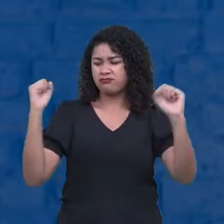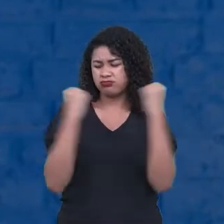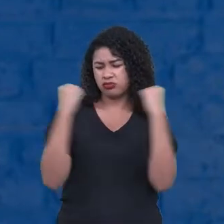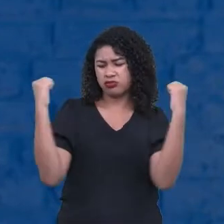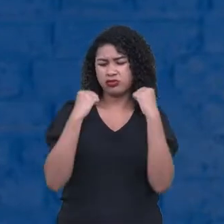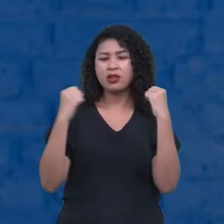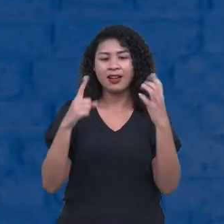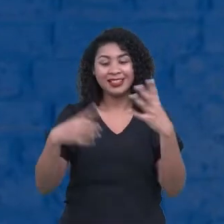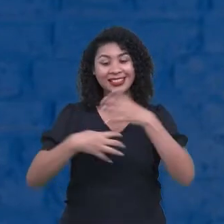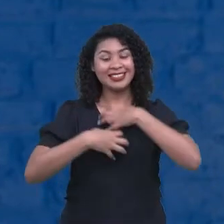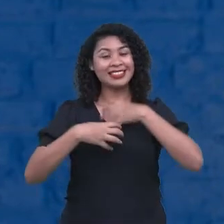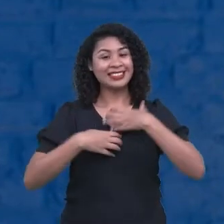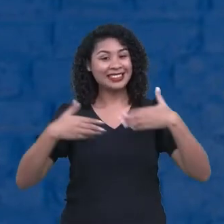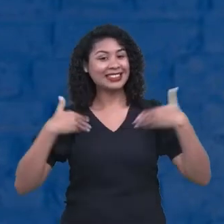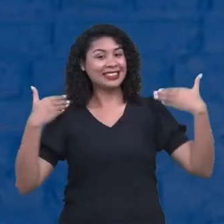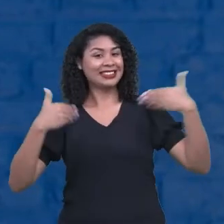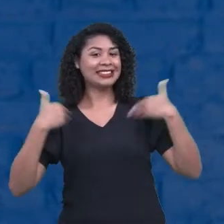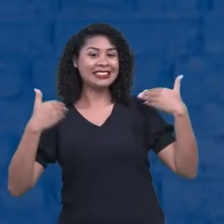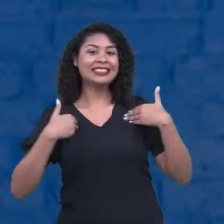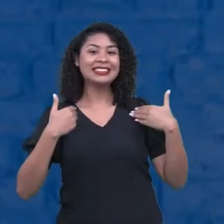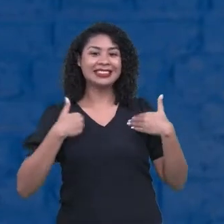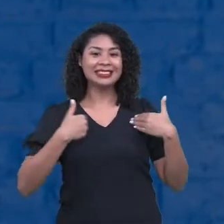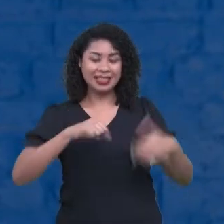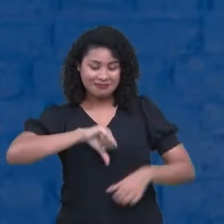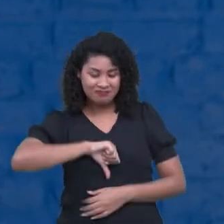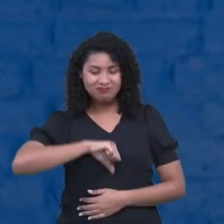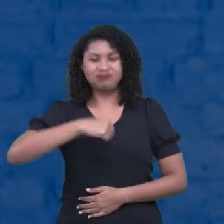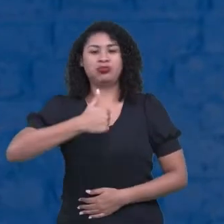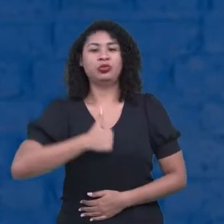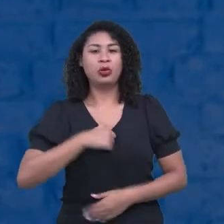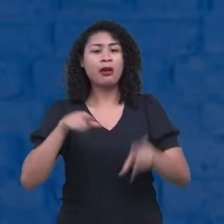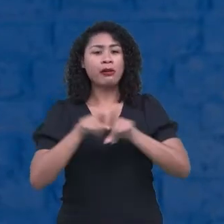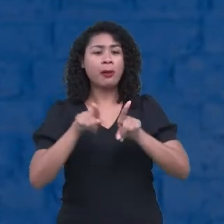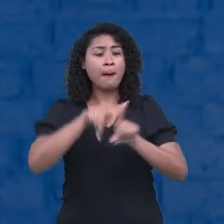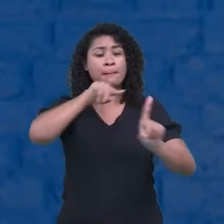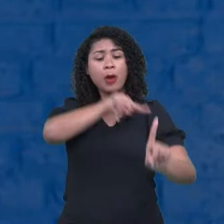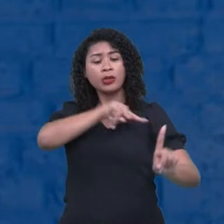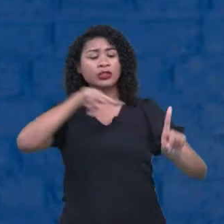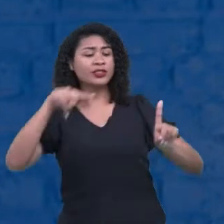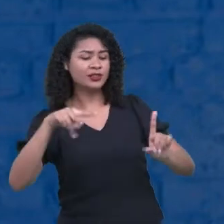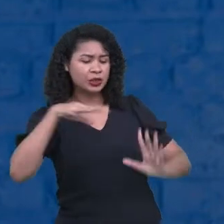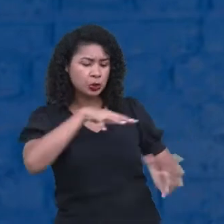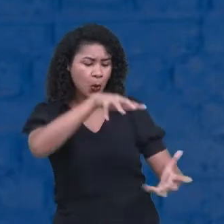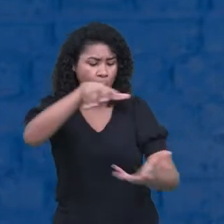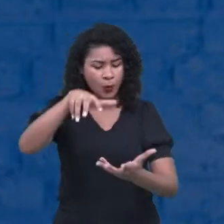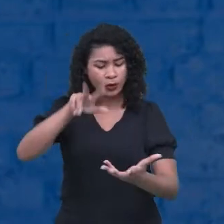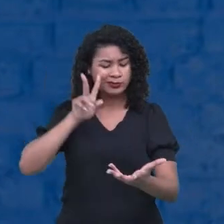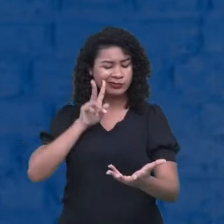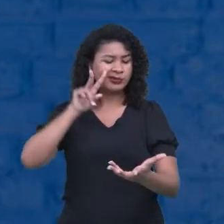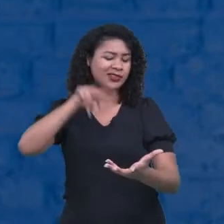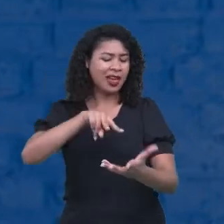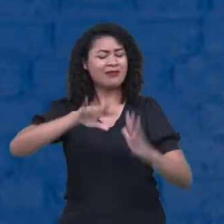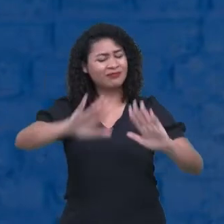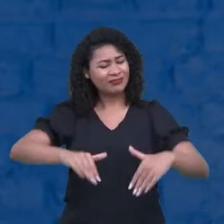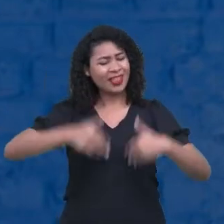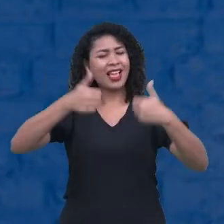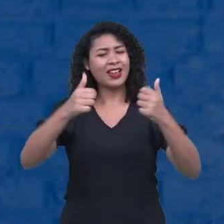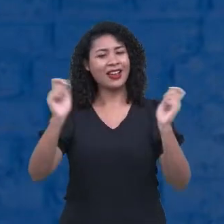com que você consiga visualizar um mundo melhor. Projetar o seu projeto de vida.